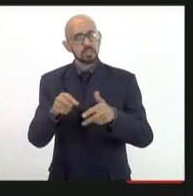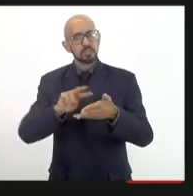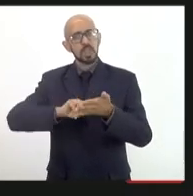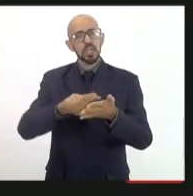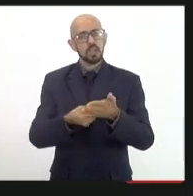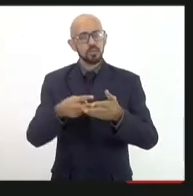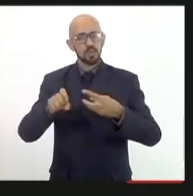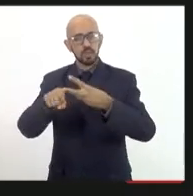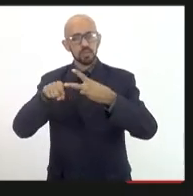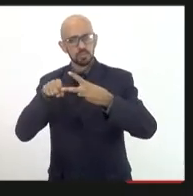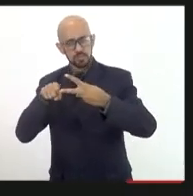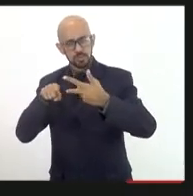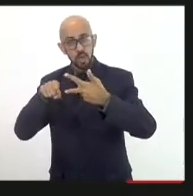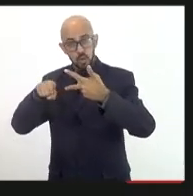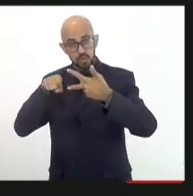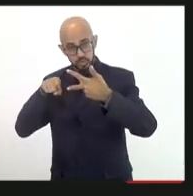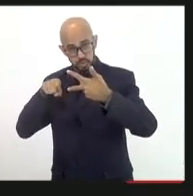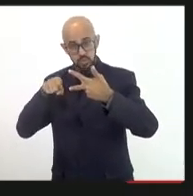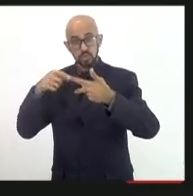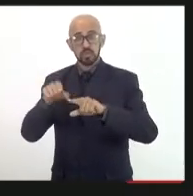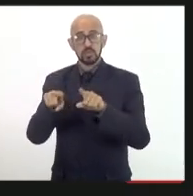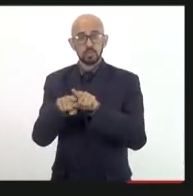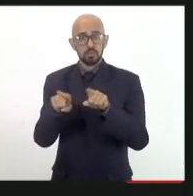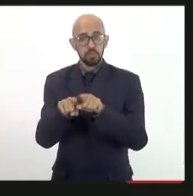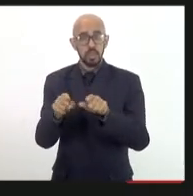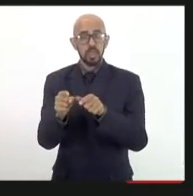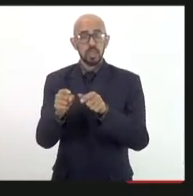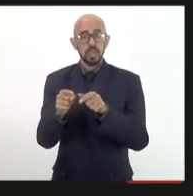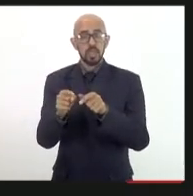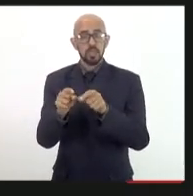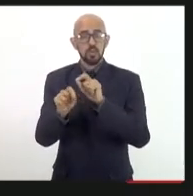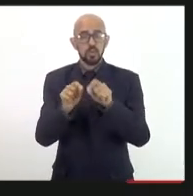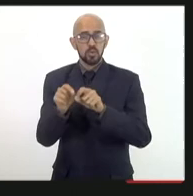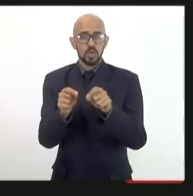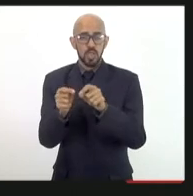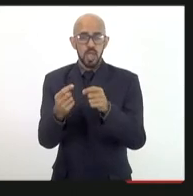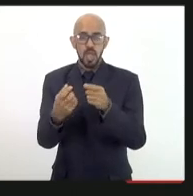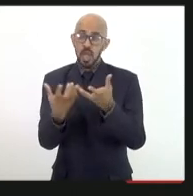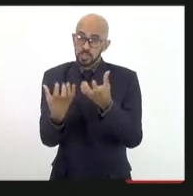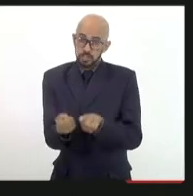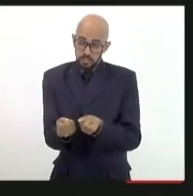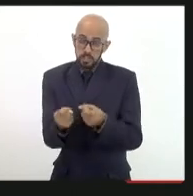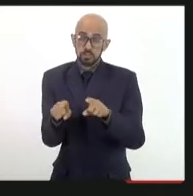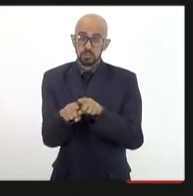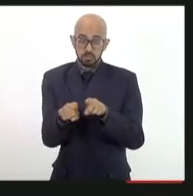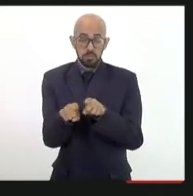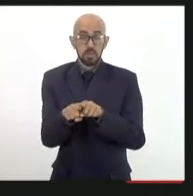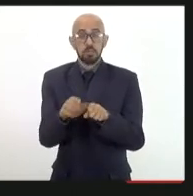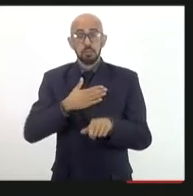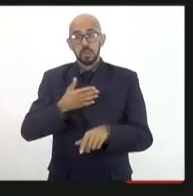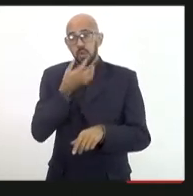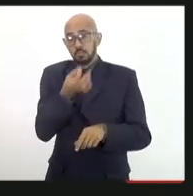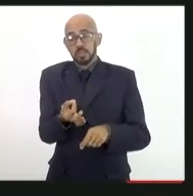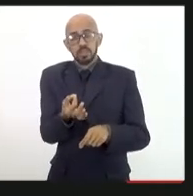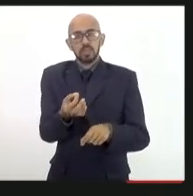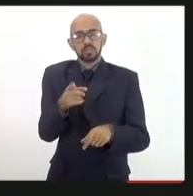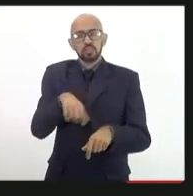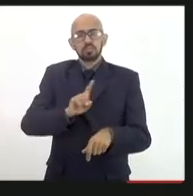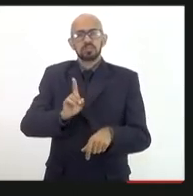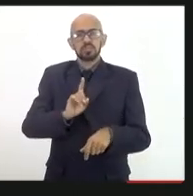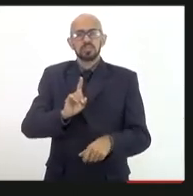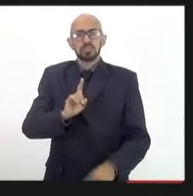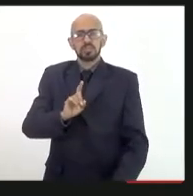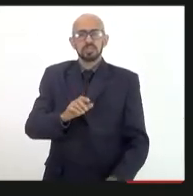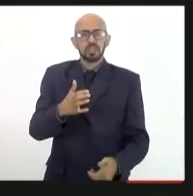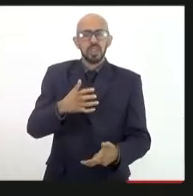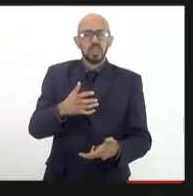tendo como sendo um player desse debate, não me parece razoável que a gente tenha timidez, porque